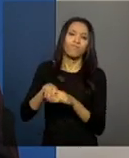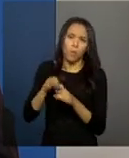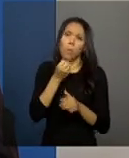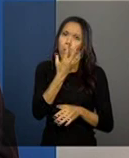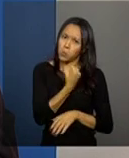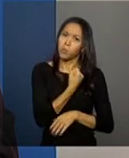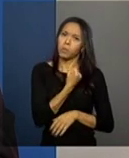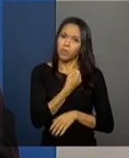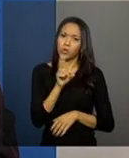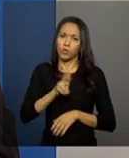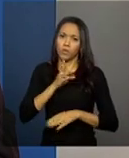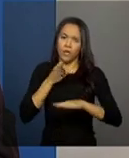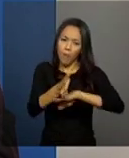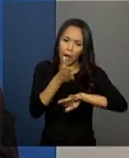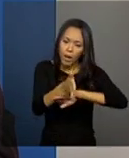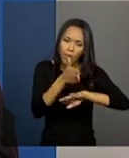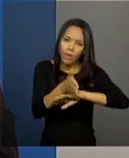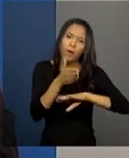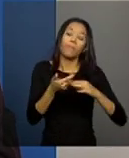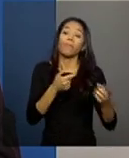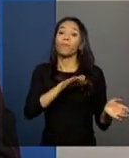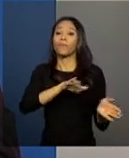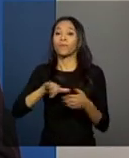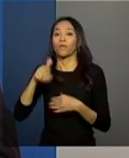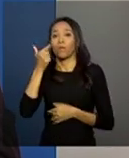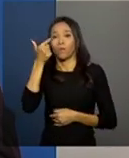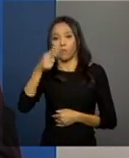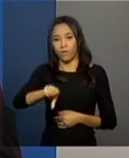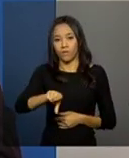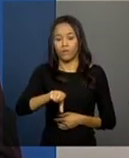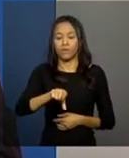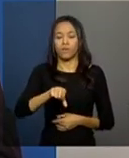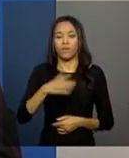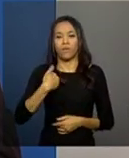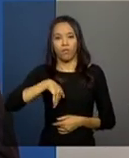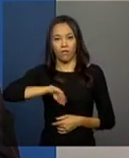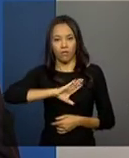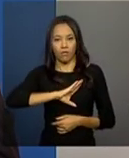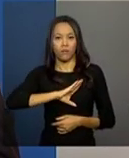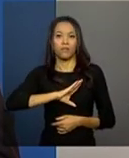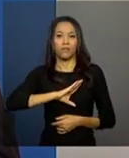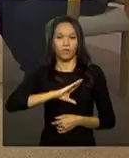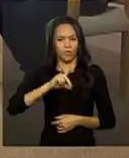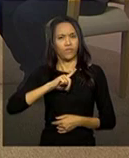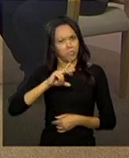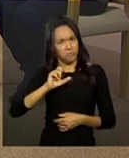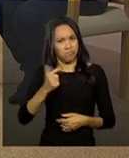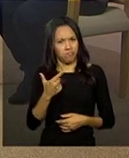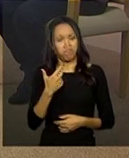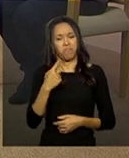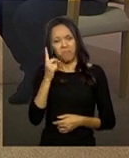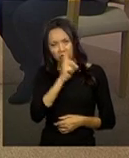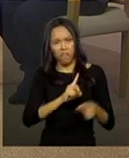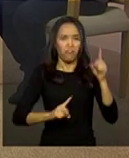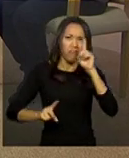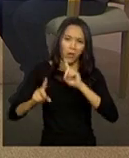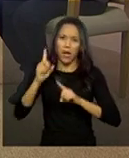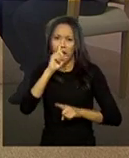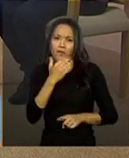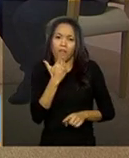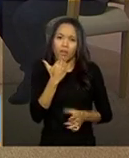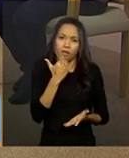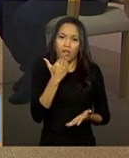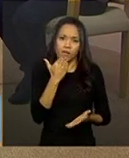bom. Por outro lado, a gente tem que reconhecer que tivemos falhas, principalmente por